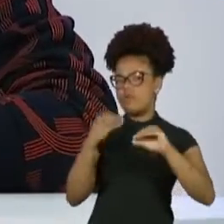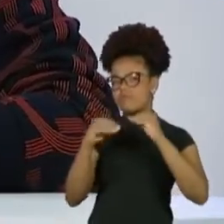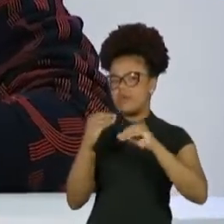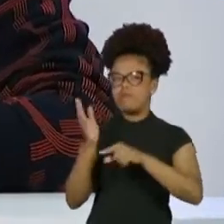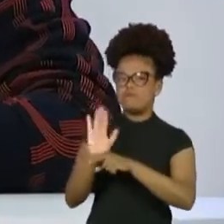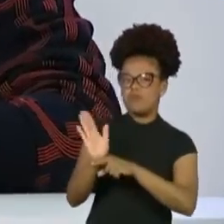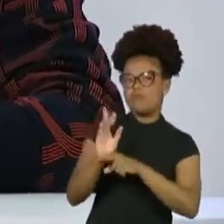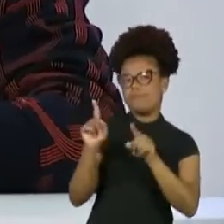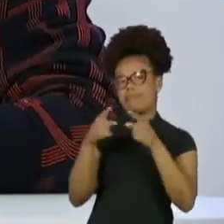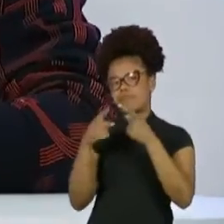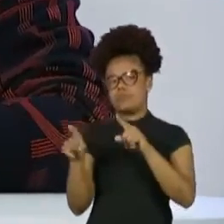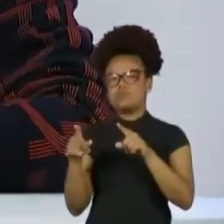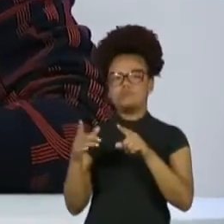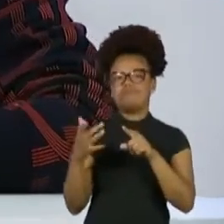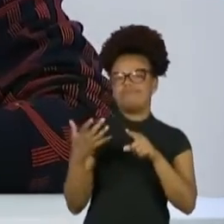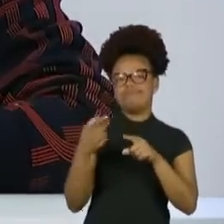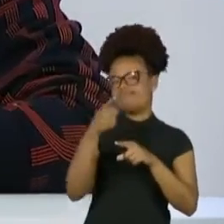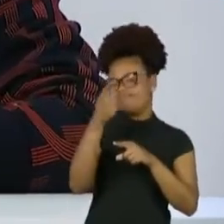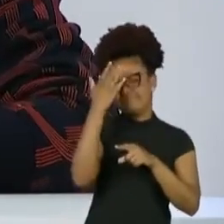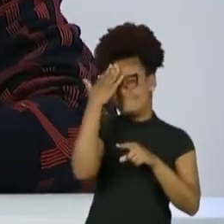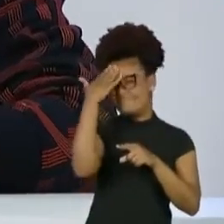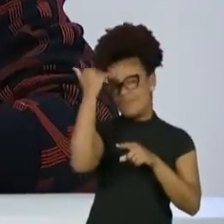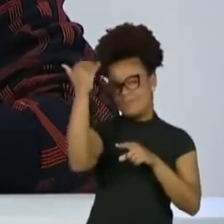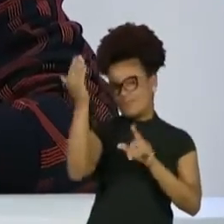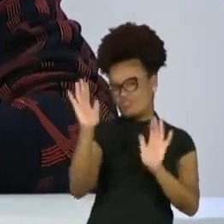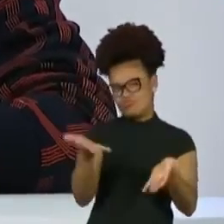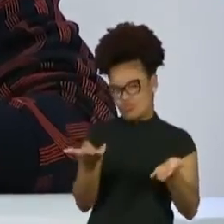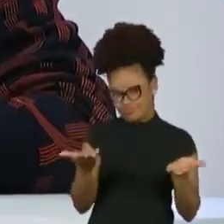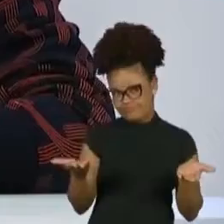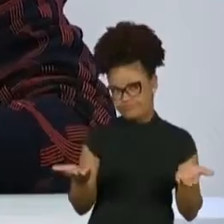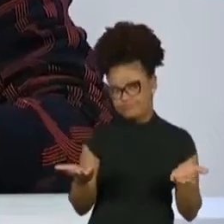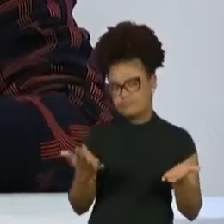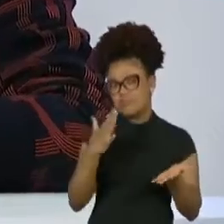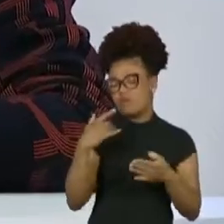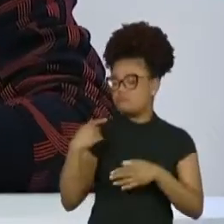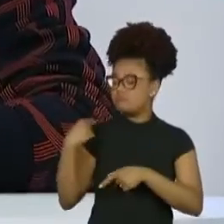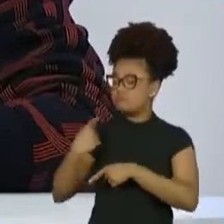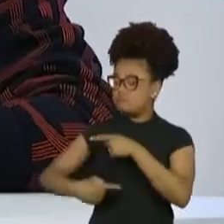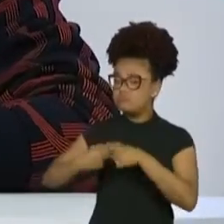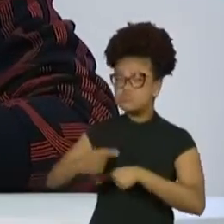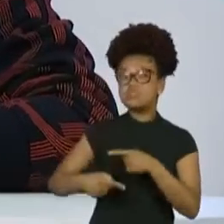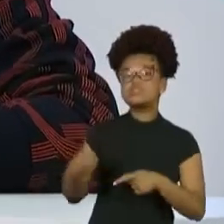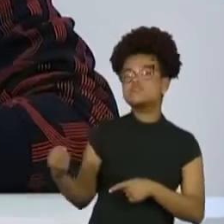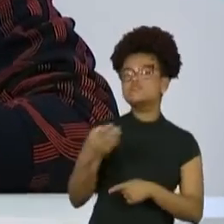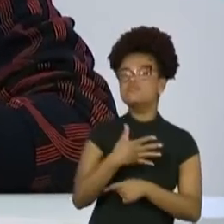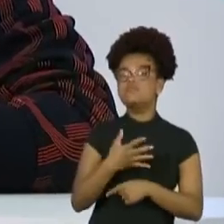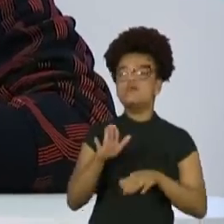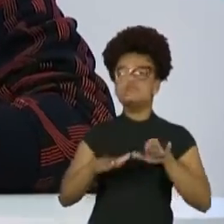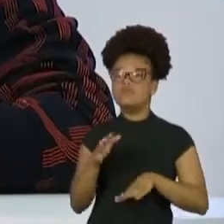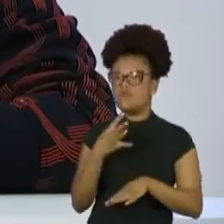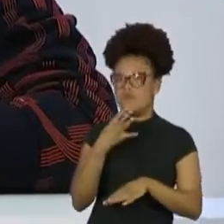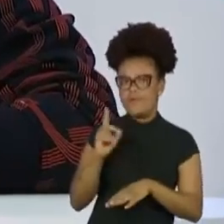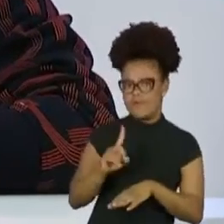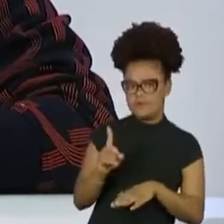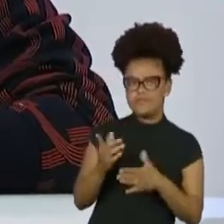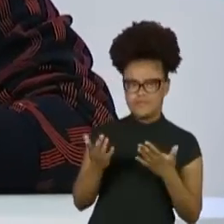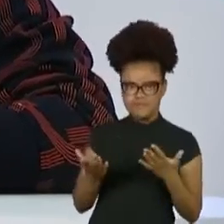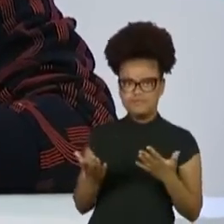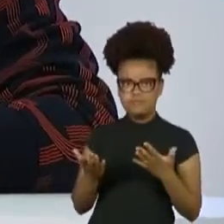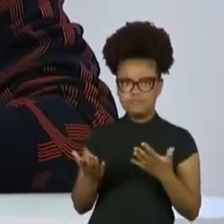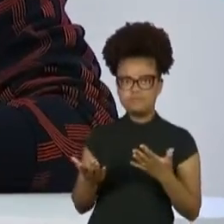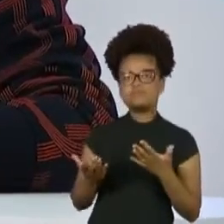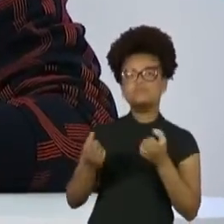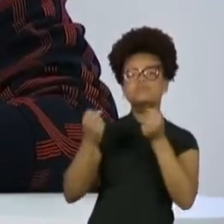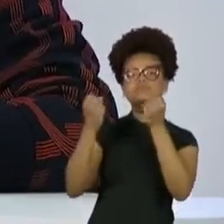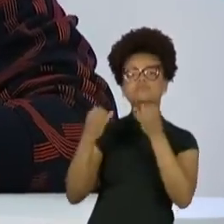reconhece, uma geração até nova que está te reconhecendo, te colocando em outros lugares também, no lugar da publicidade. Eu queria saber